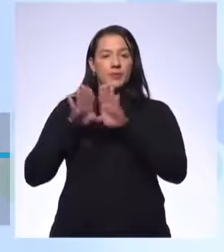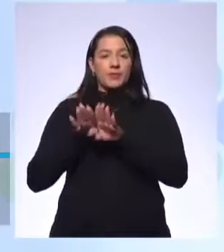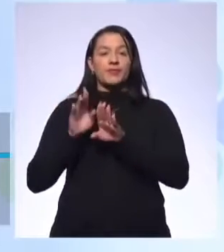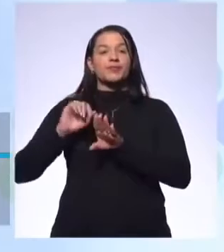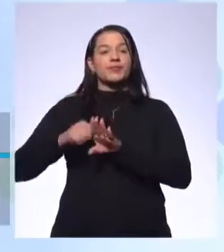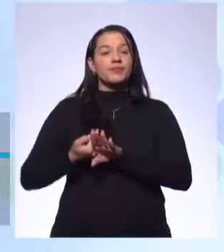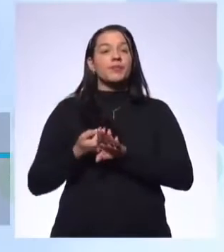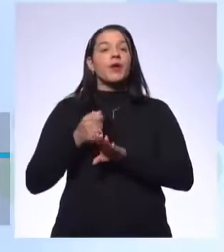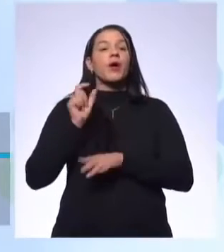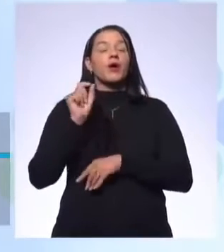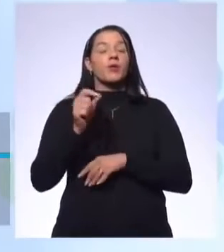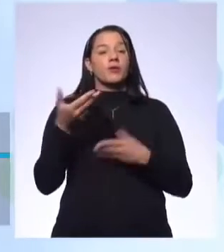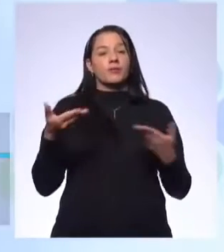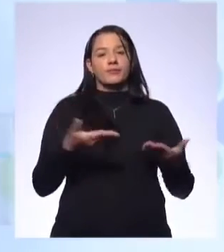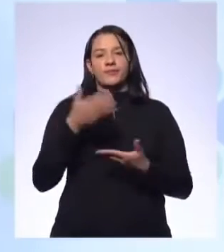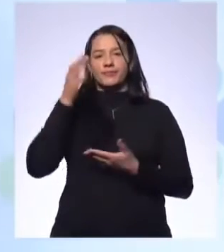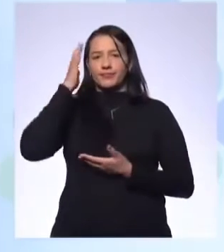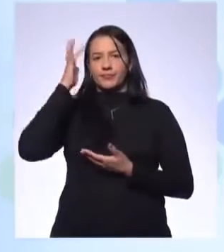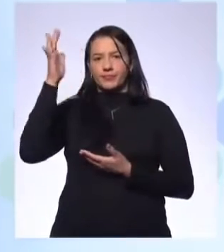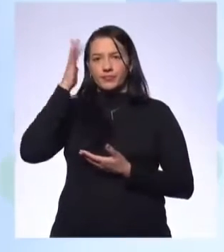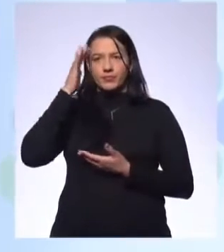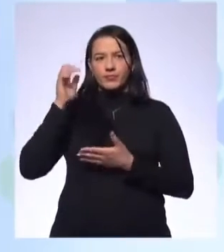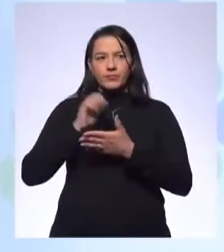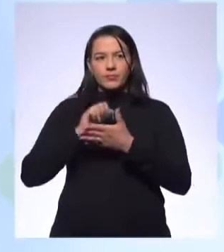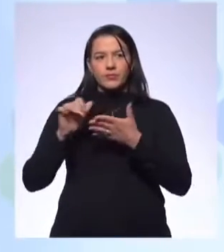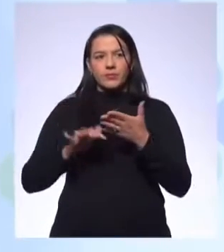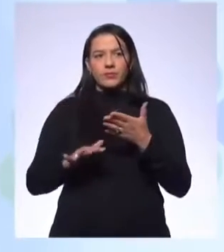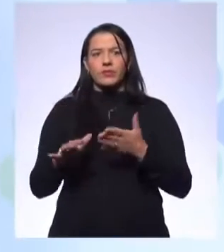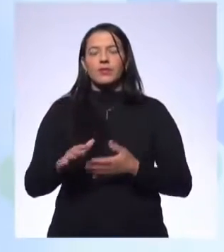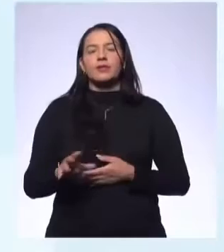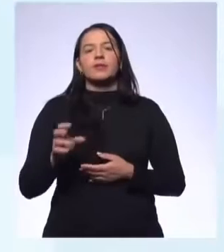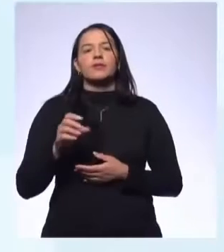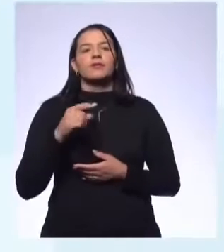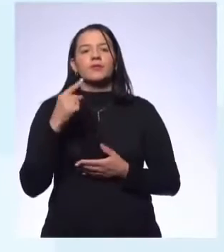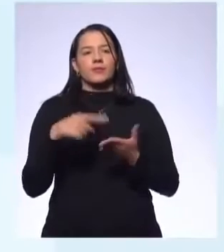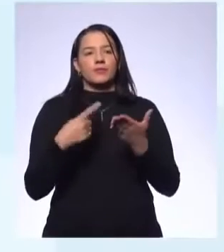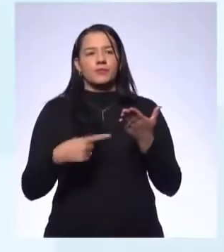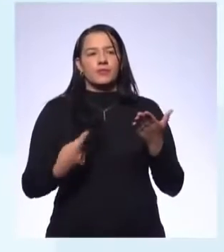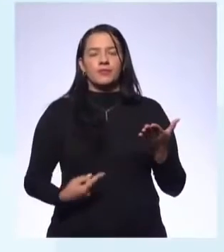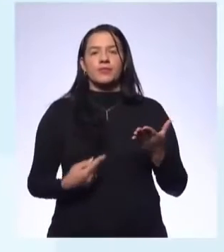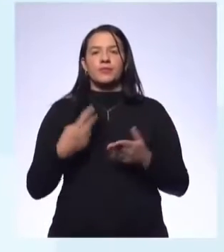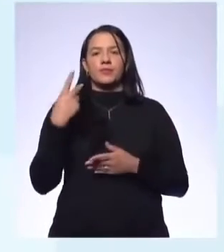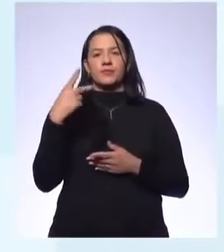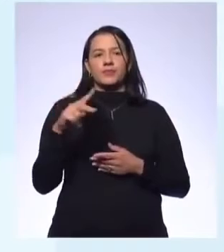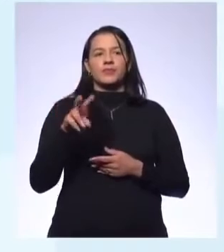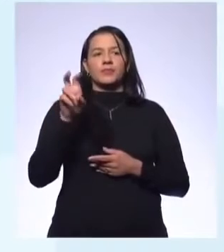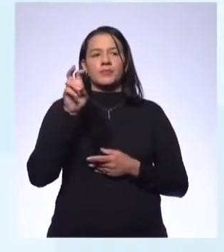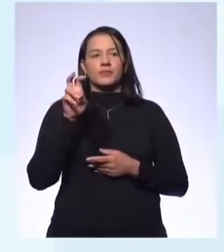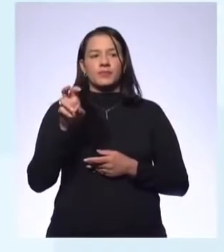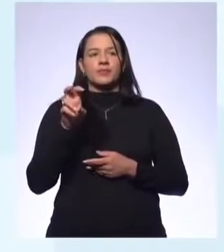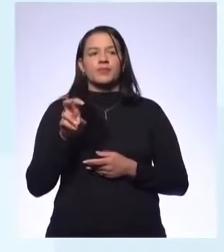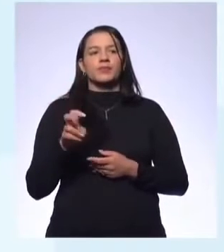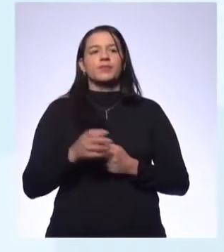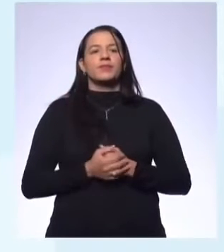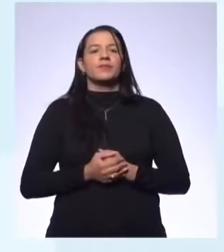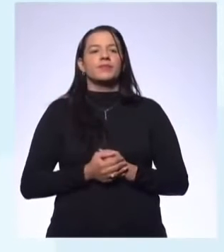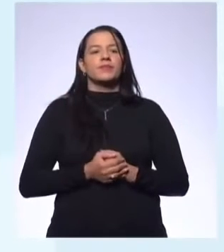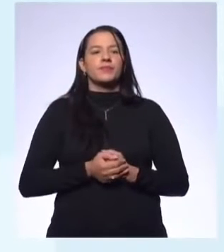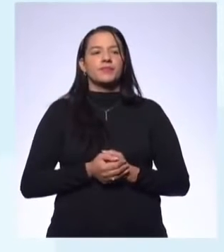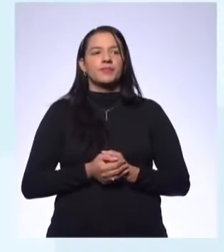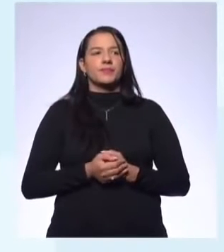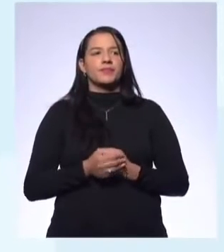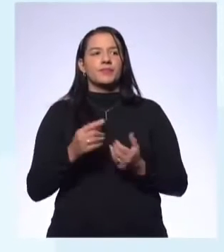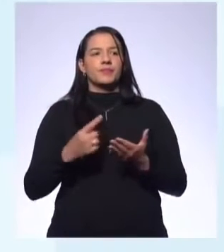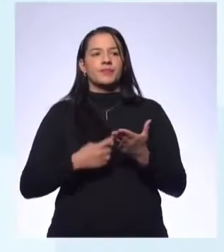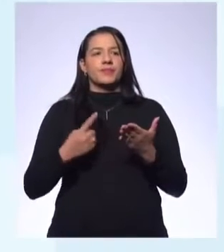Vamos aqui pensar lá na atividade 5 que está no caderno do aluno, na versão estendida, eu peguei lá do caderno do professor, tá